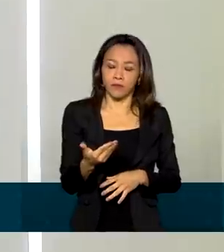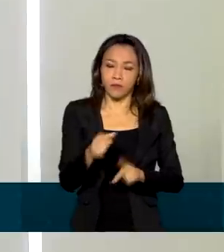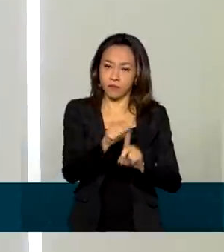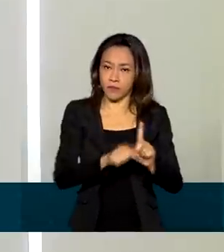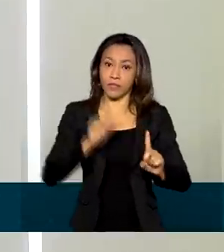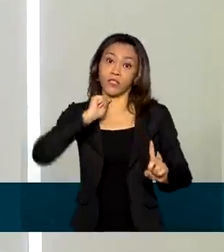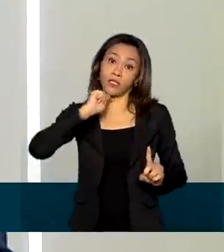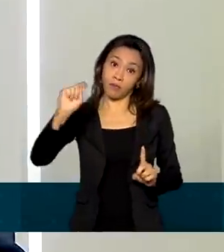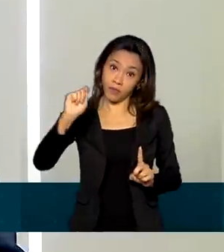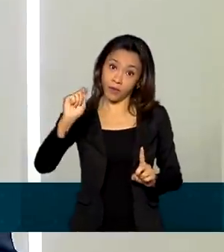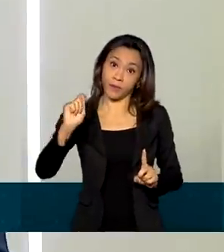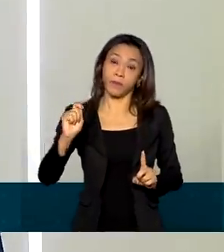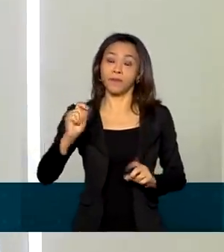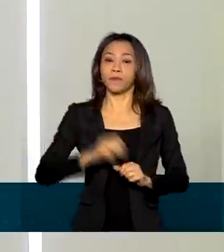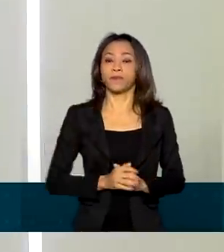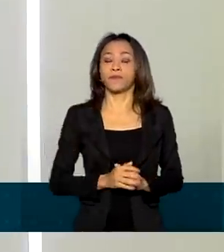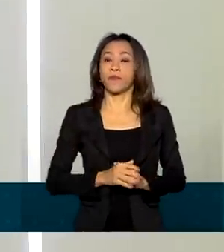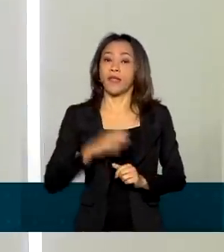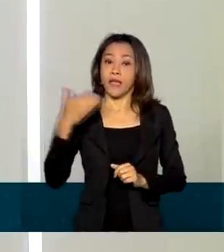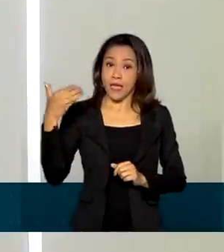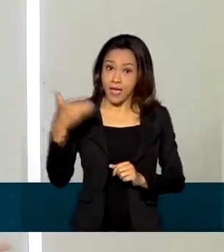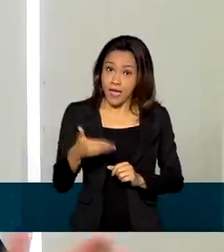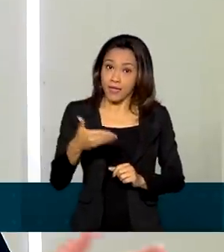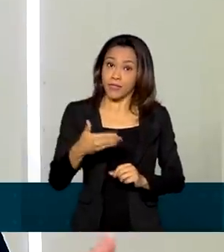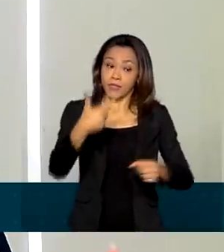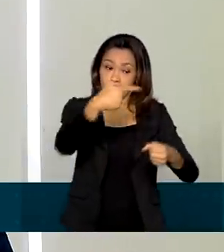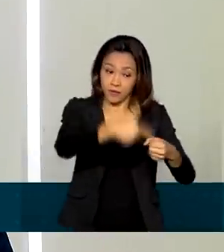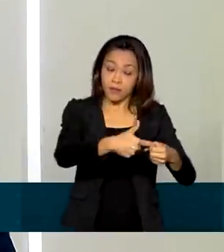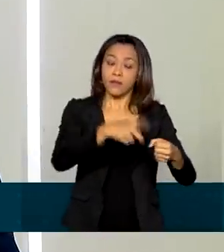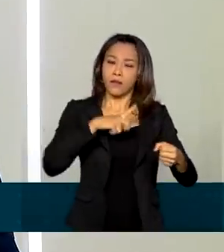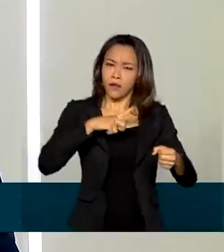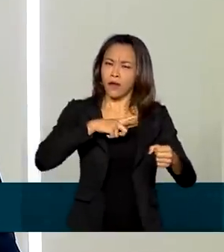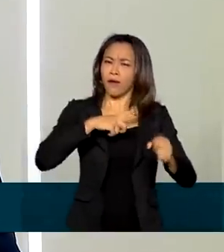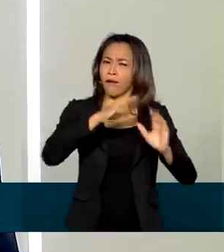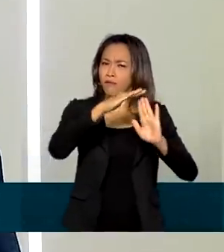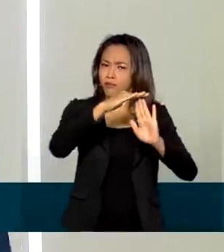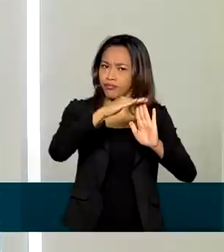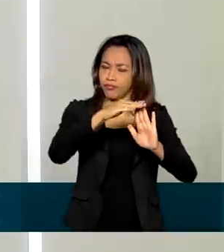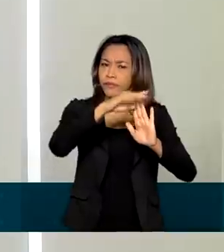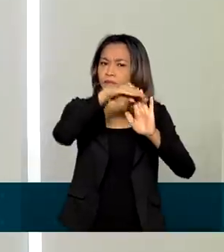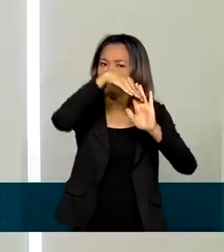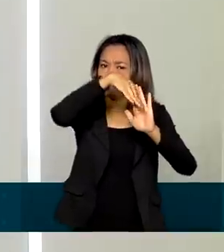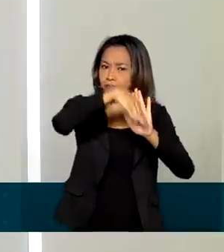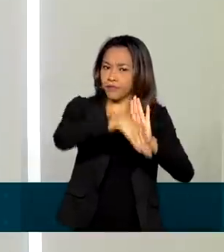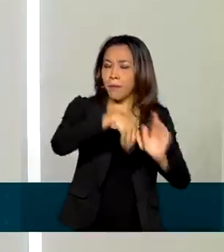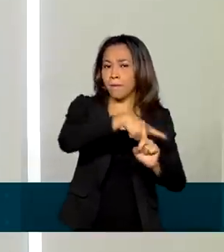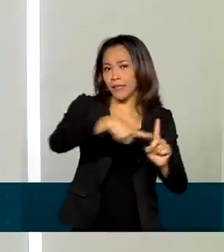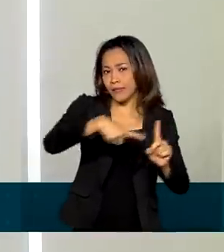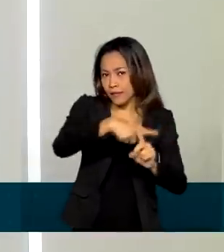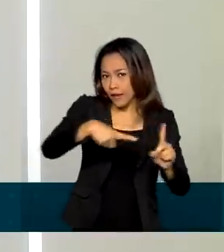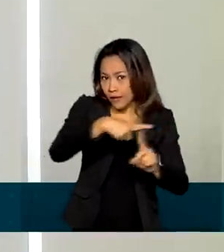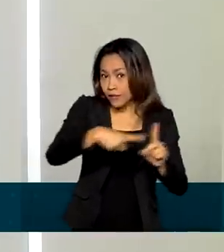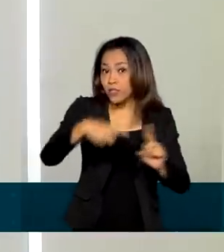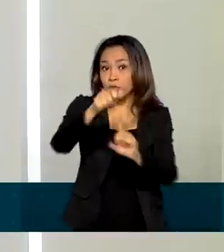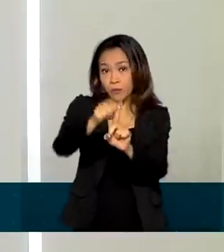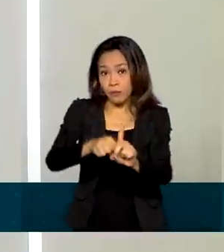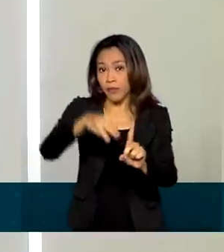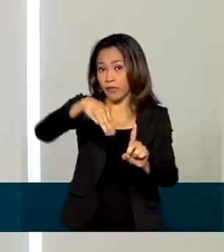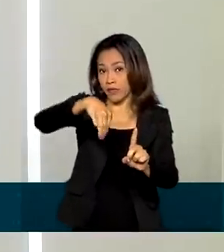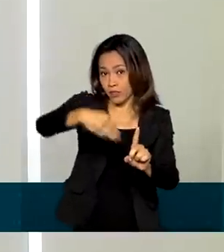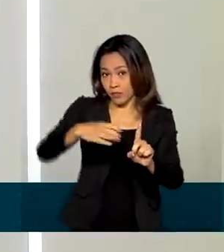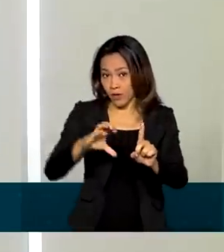abril, embora essa participação dos combustíveis tenha caído pela metade em relação à sua participação no mês de março.